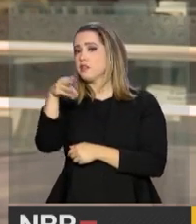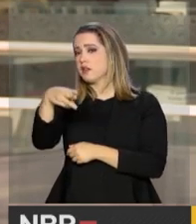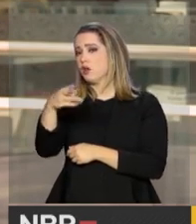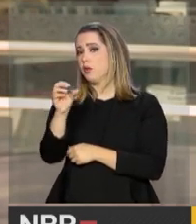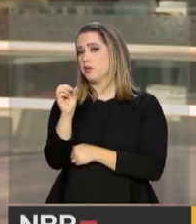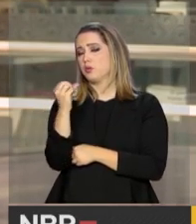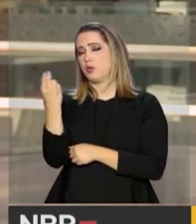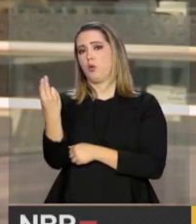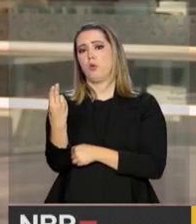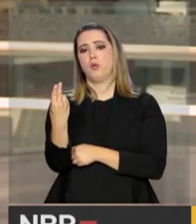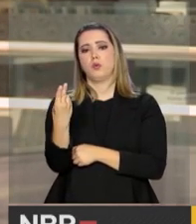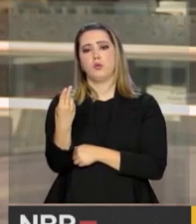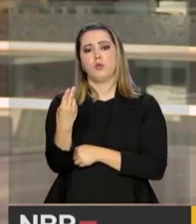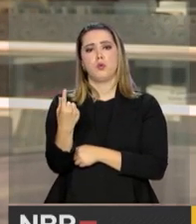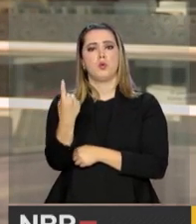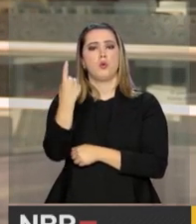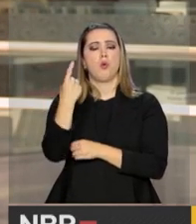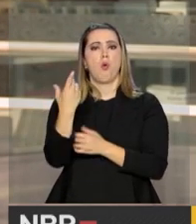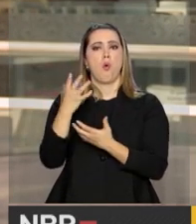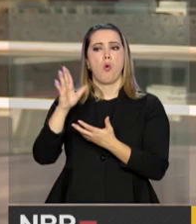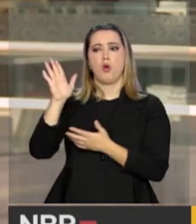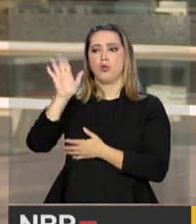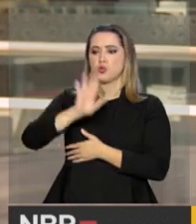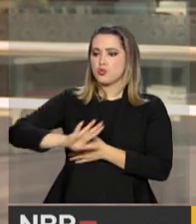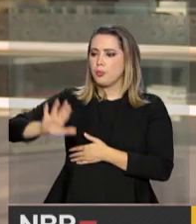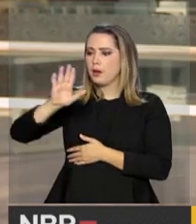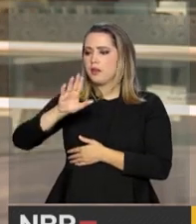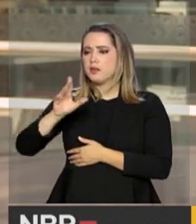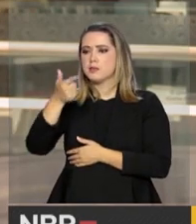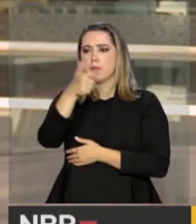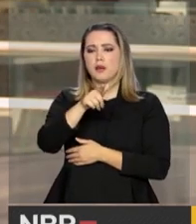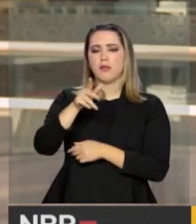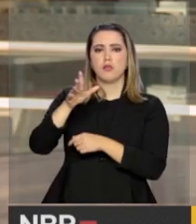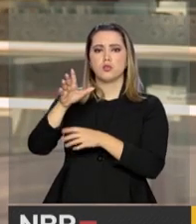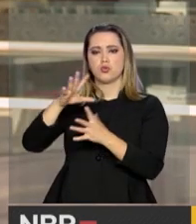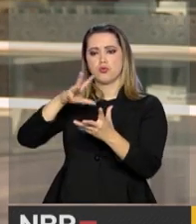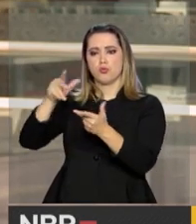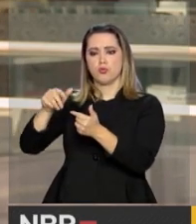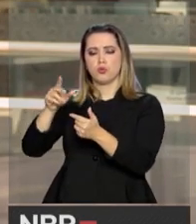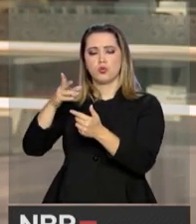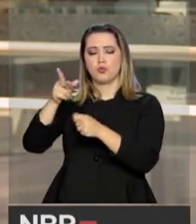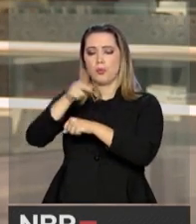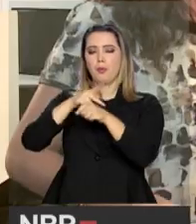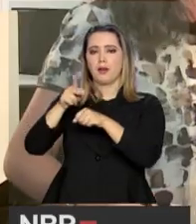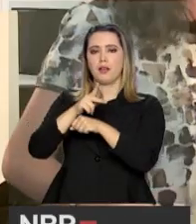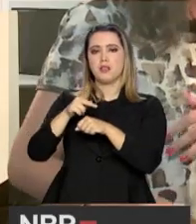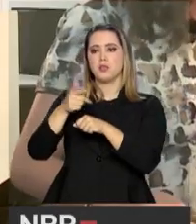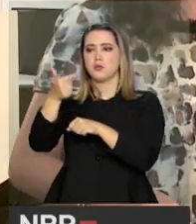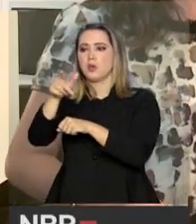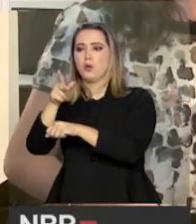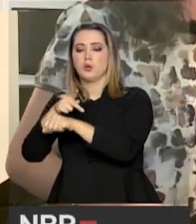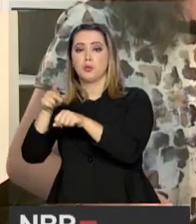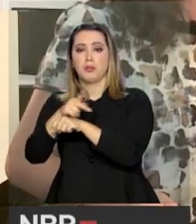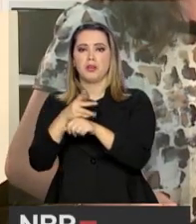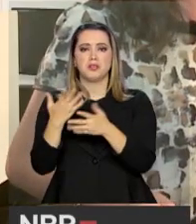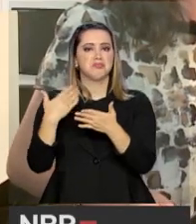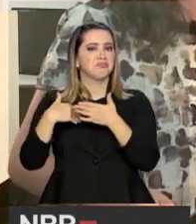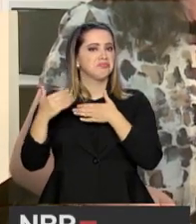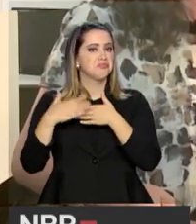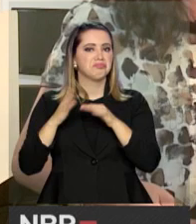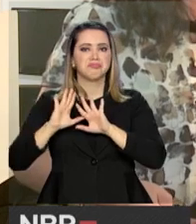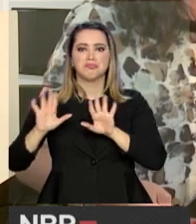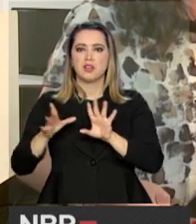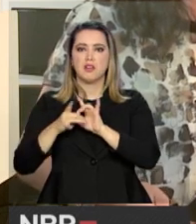presencial de um continente inteiro, a tecnologia nos aproxima e tanto faz. Agora, diante de tudo que a gente